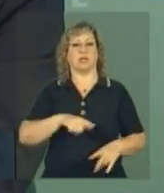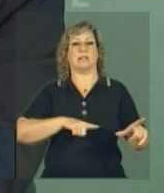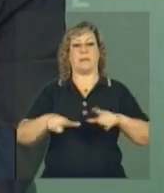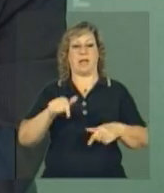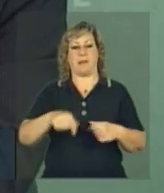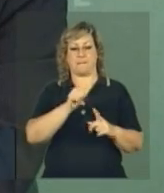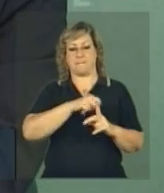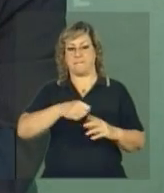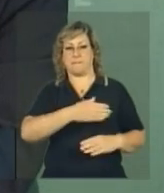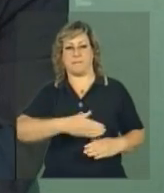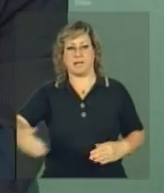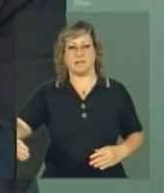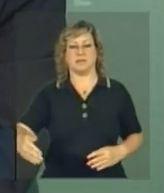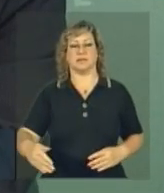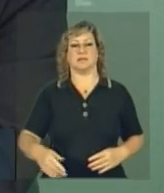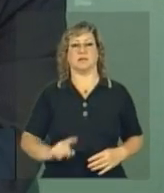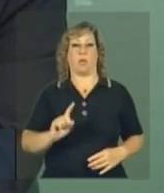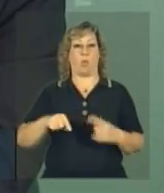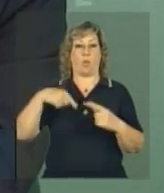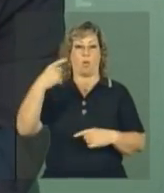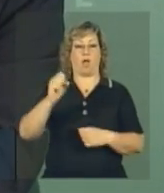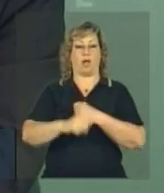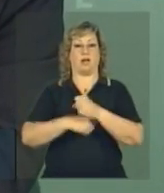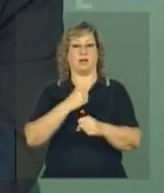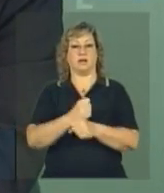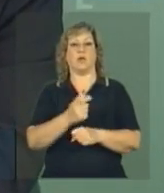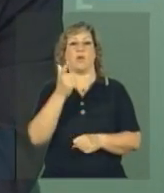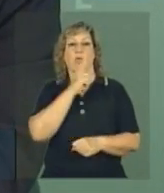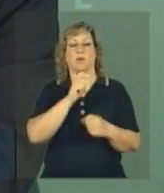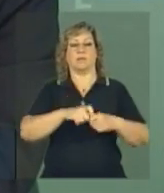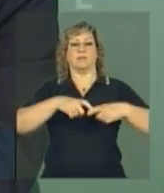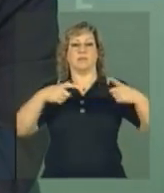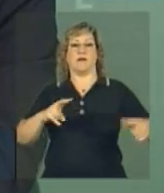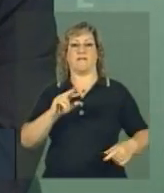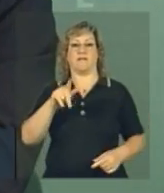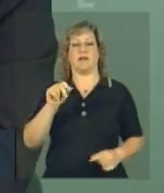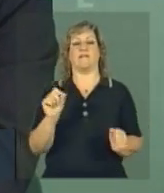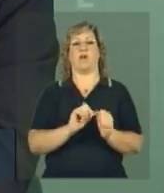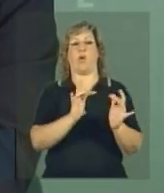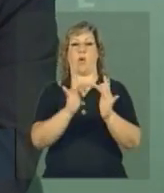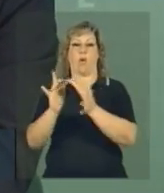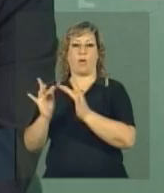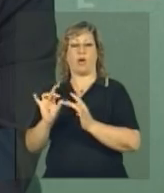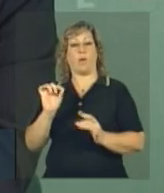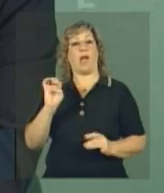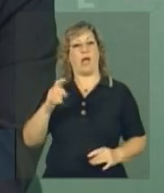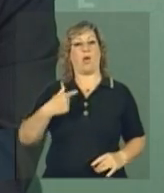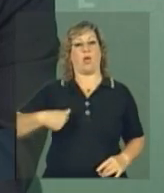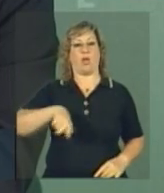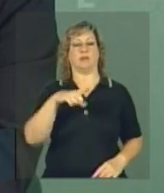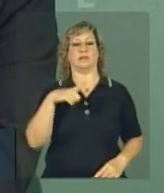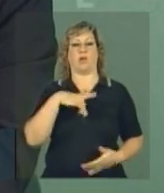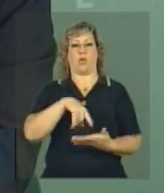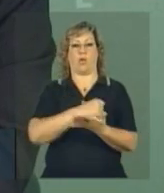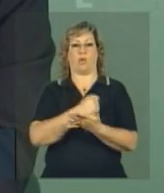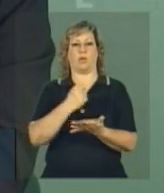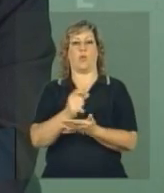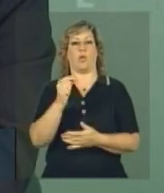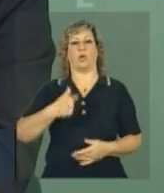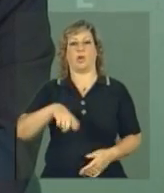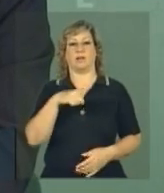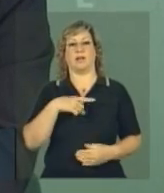meses, ao longo do próximo ano, nós vamos continuar ampliando as vagas e fazendo os contatos. É o que nós temos já contratado, é aquilo que nós